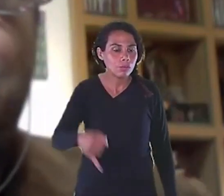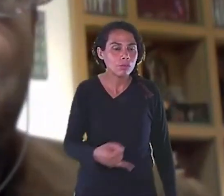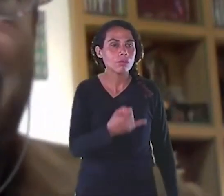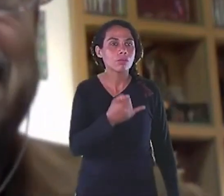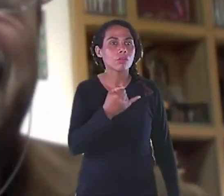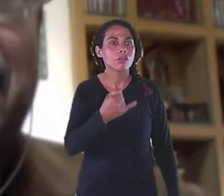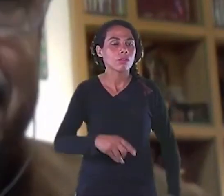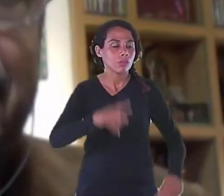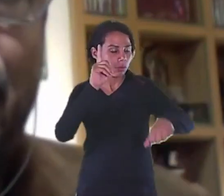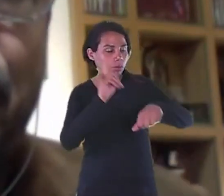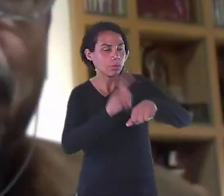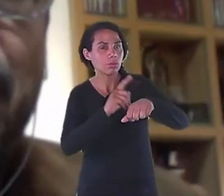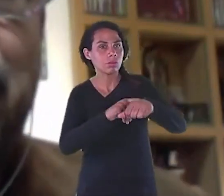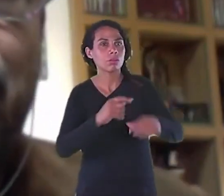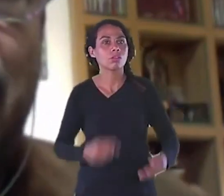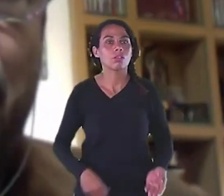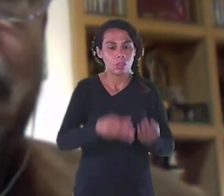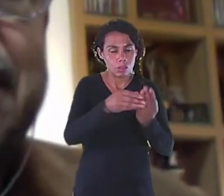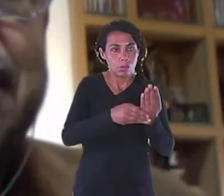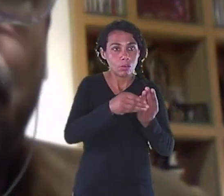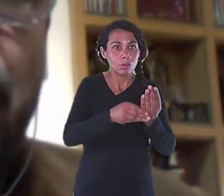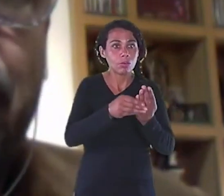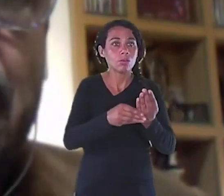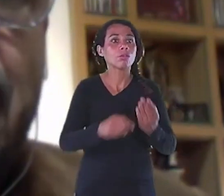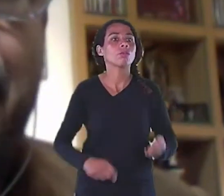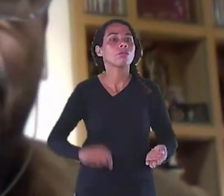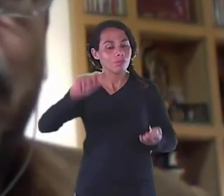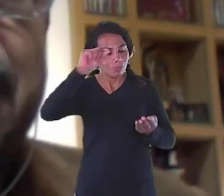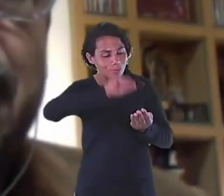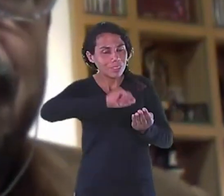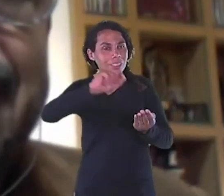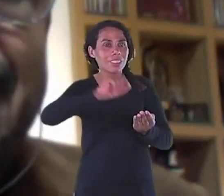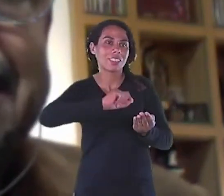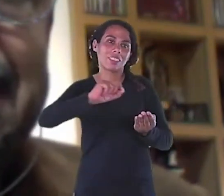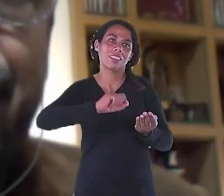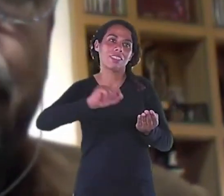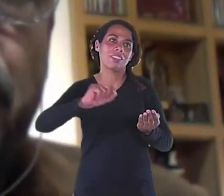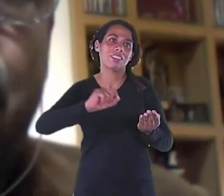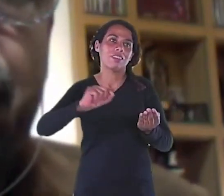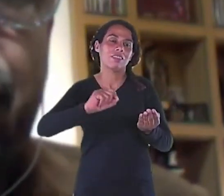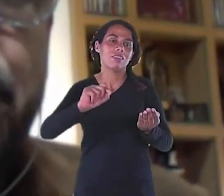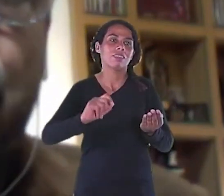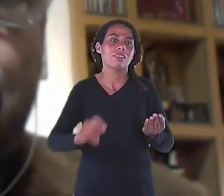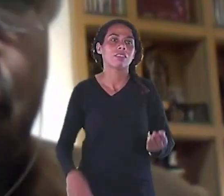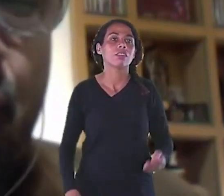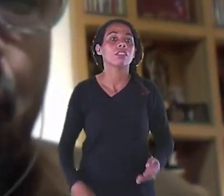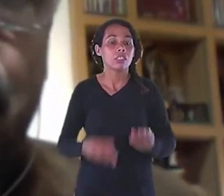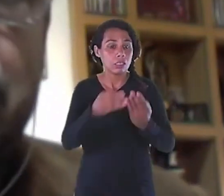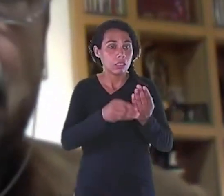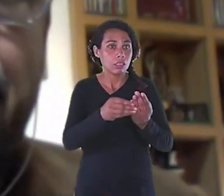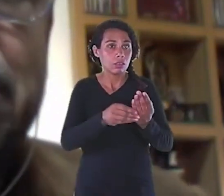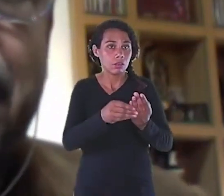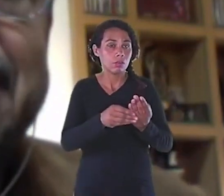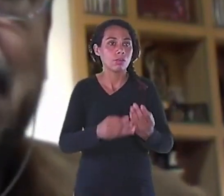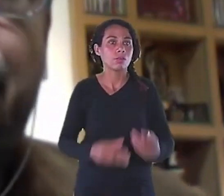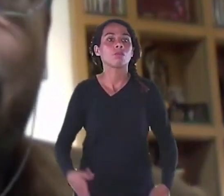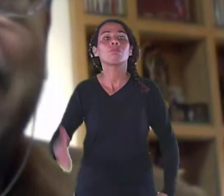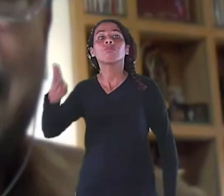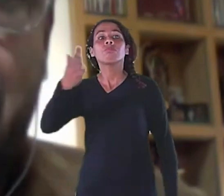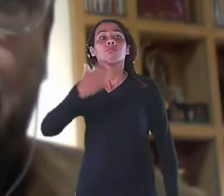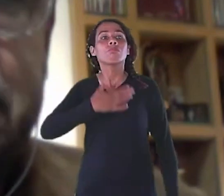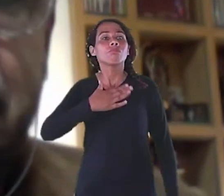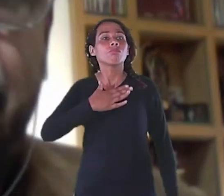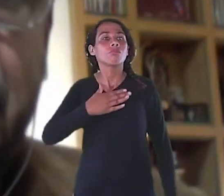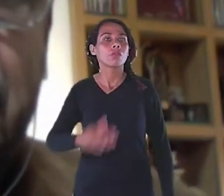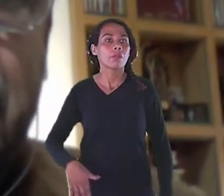de estar colaborando Com Universidade Eu tive o tempo Para escrever o livro É a melhor maneira Esse livro meu, Afonso Por curiosos que possa parecer